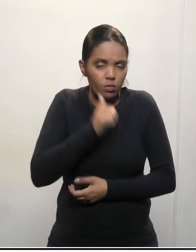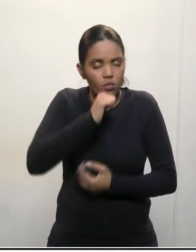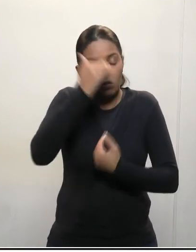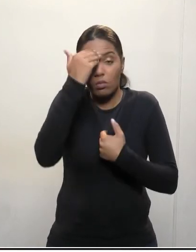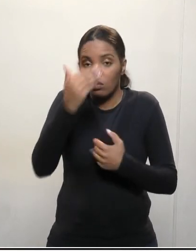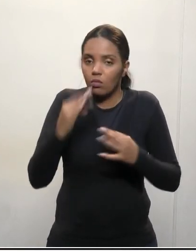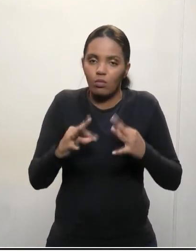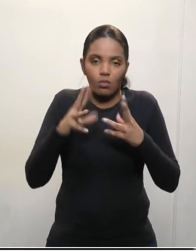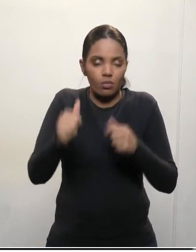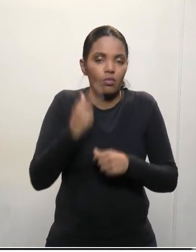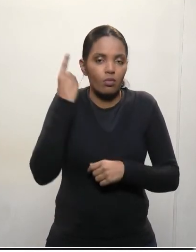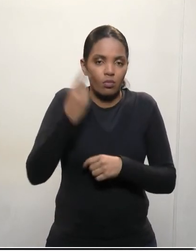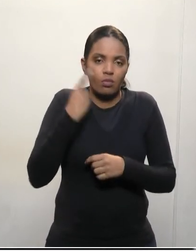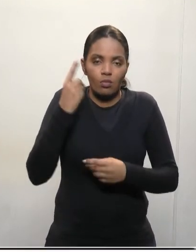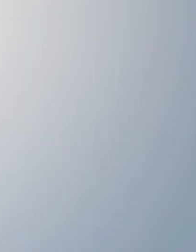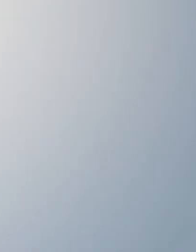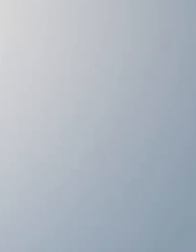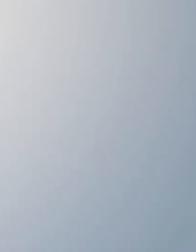deputados pela compreensão.